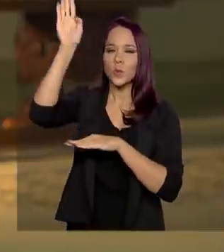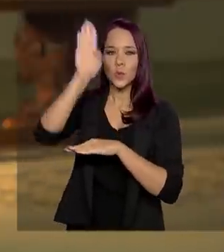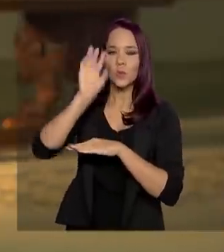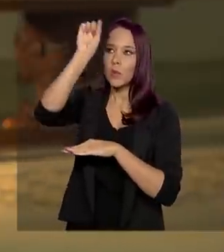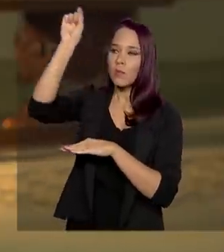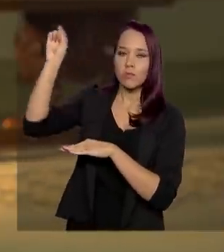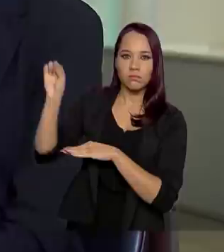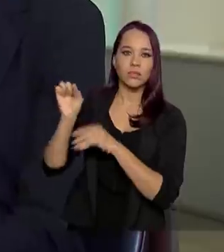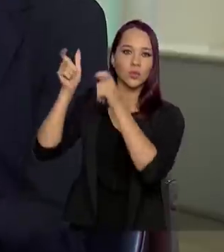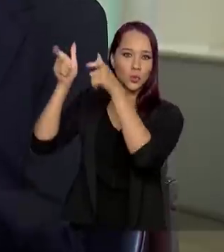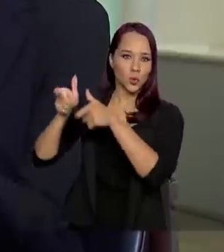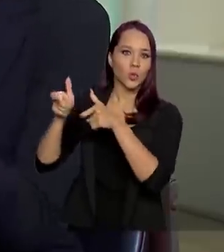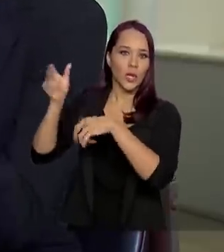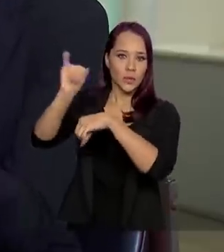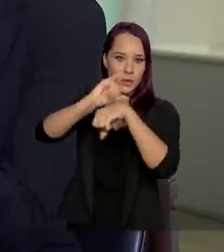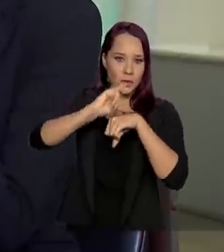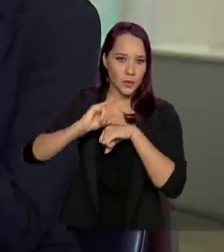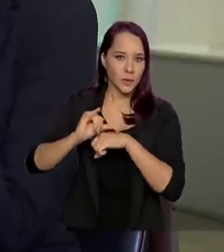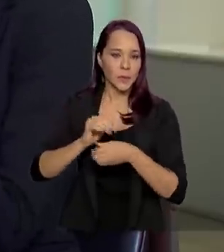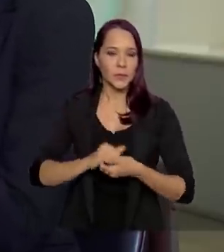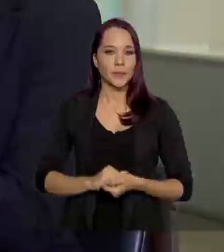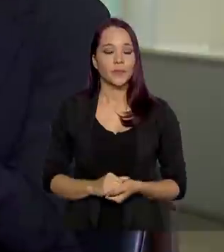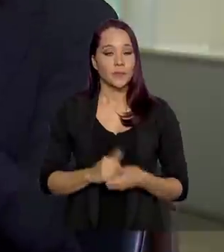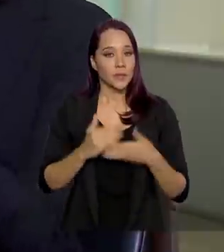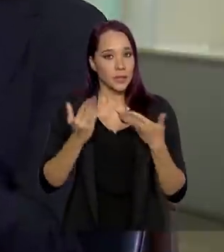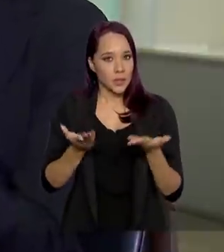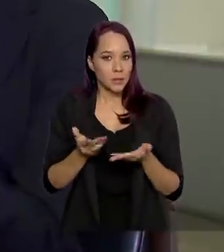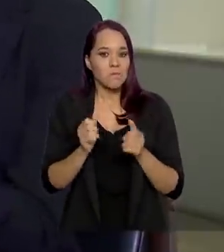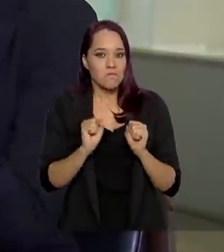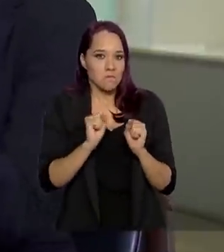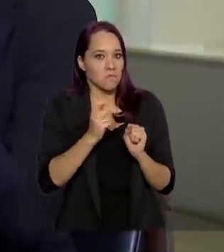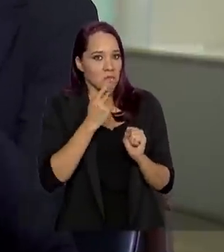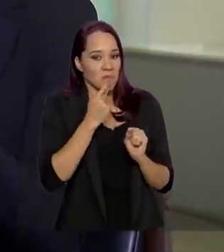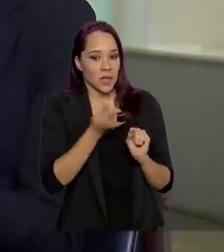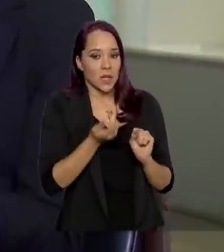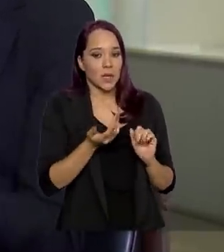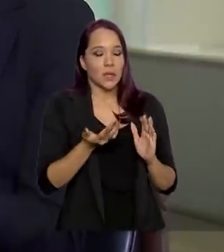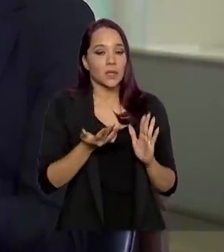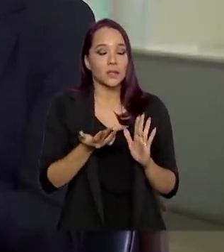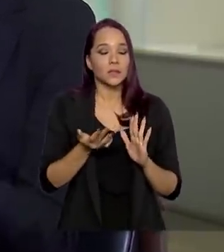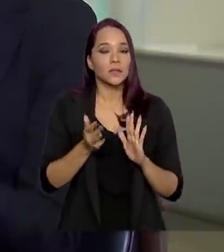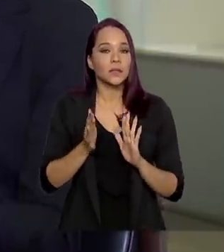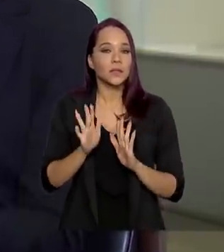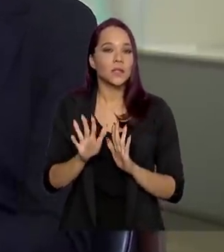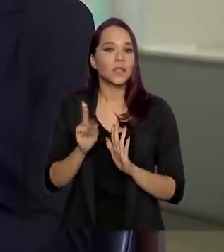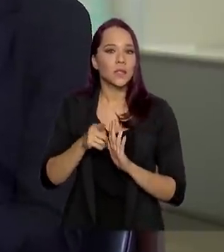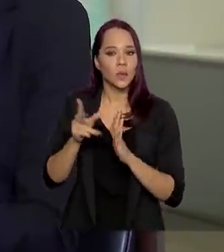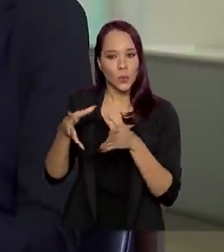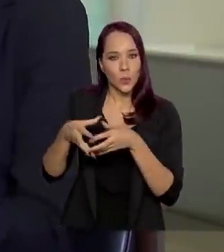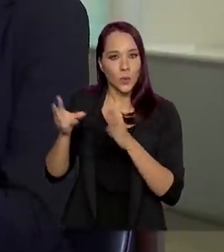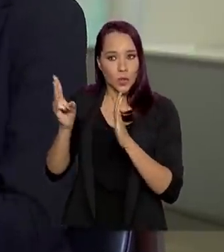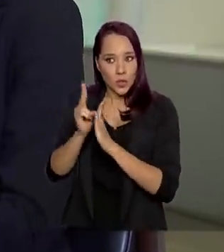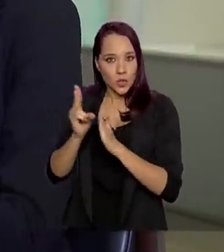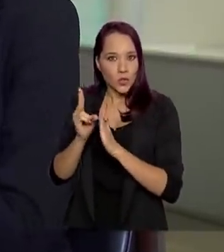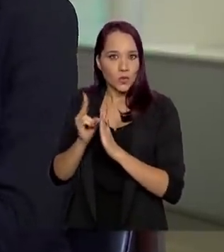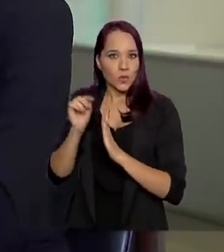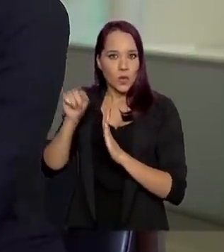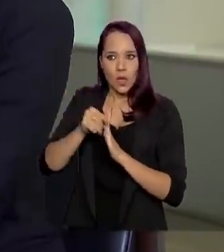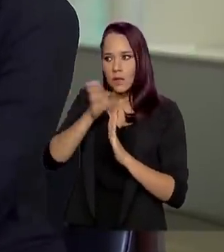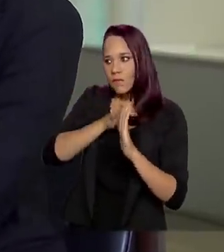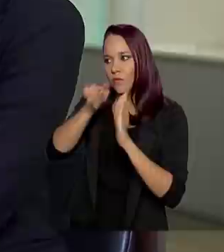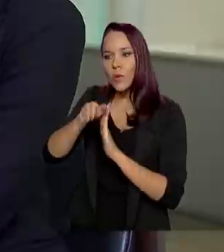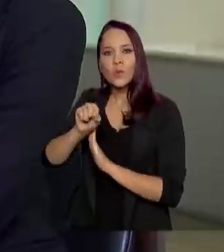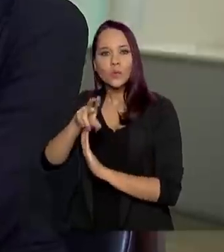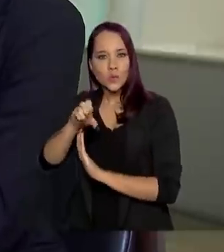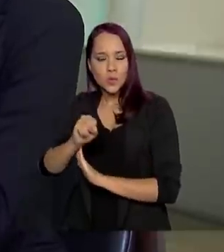nesses territórios. Ou seja, a gente pode dizer, então, que o indígena que for procurar o SUS,